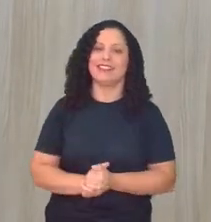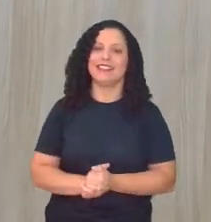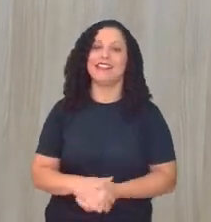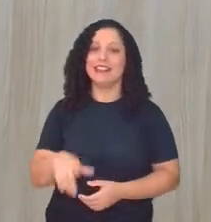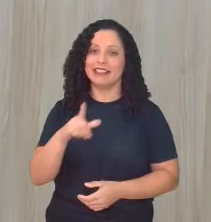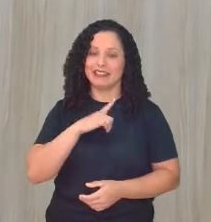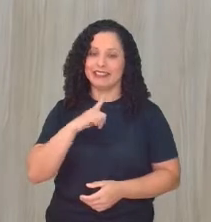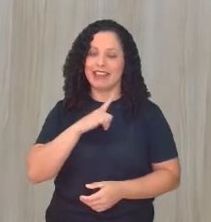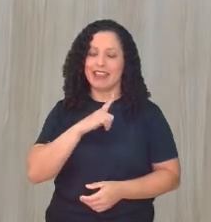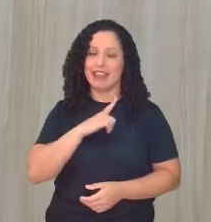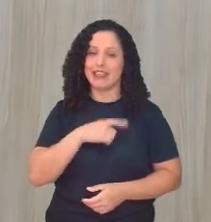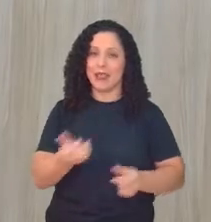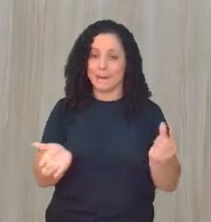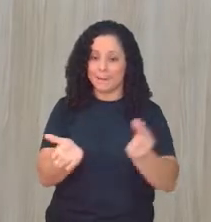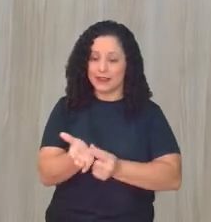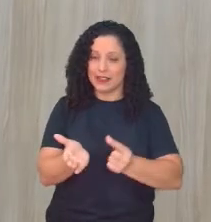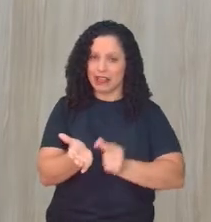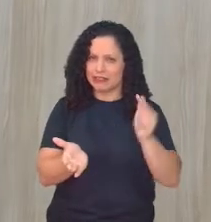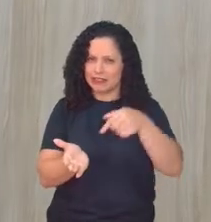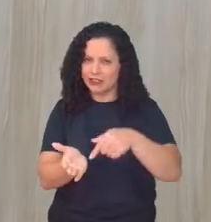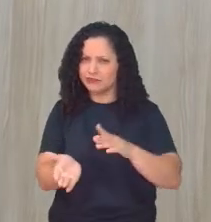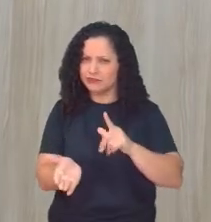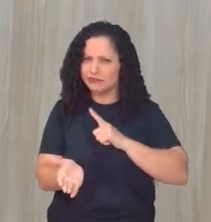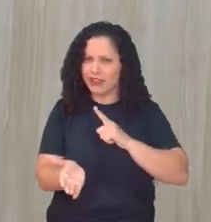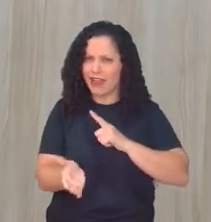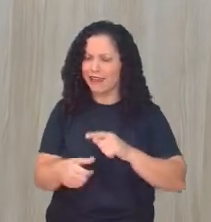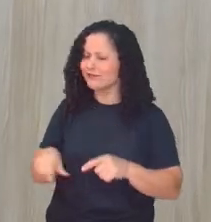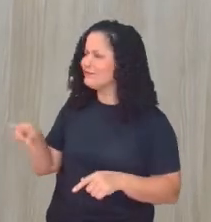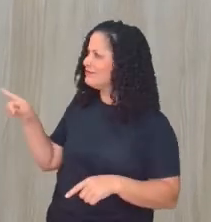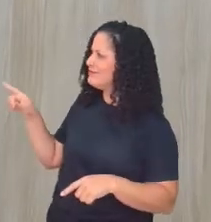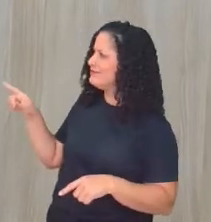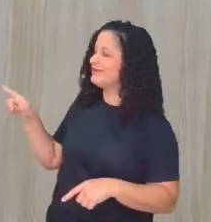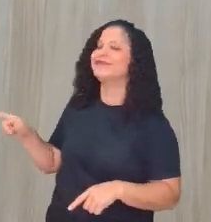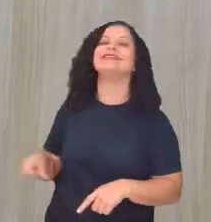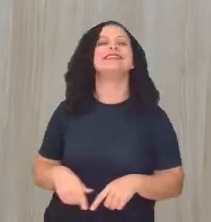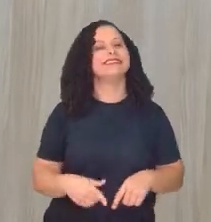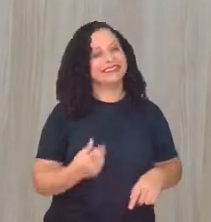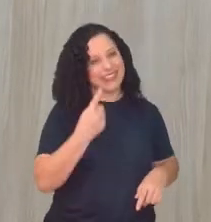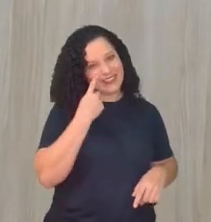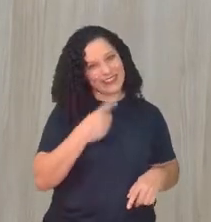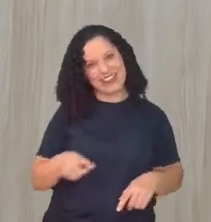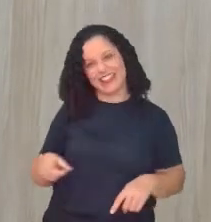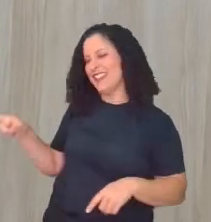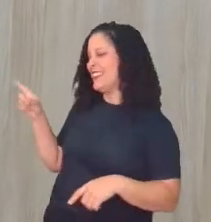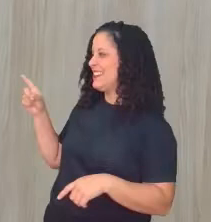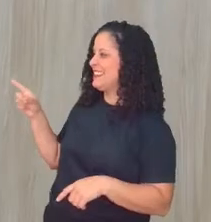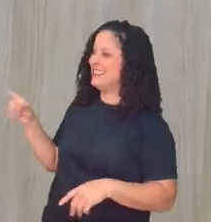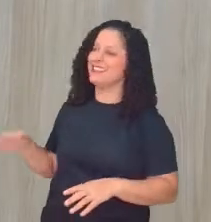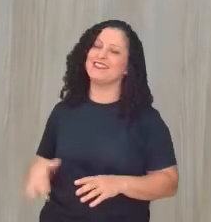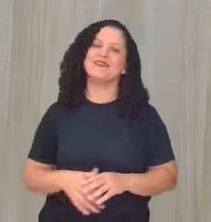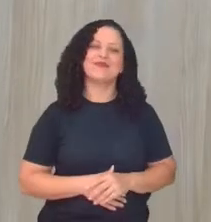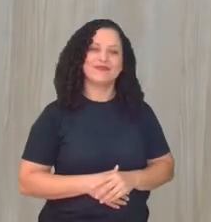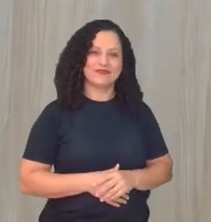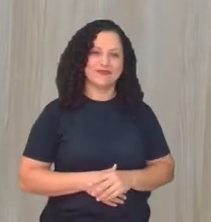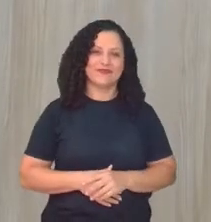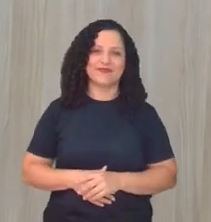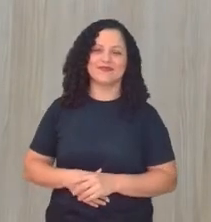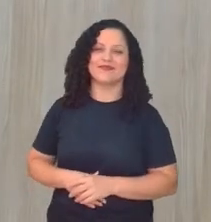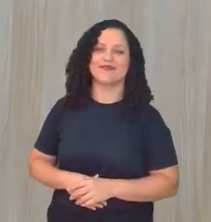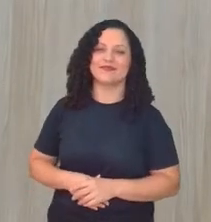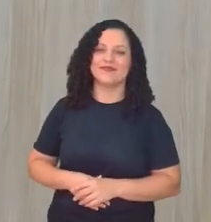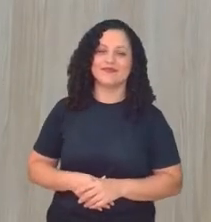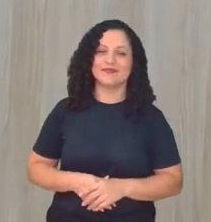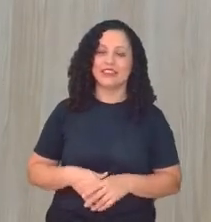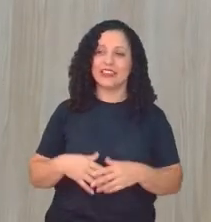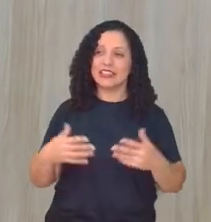acesso ao download pelo aplicativo. Será que o aplicativo vai aparecer? Aparece sim. Olha aí, muito bem, Juninho. Então,